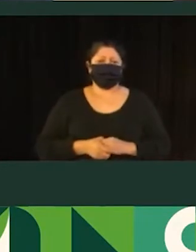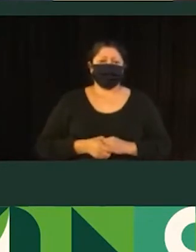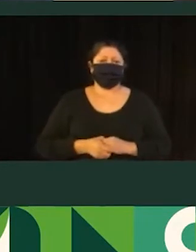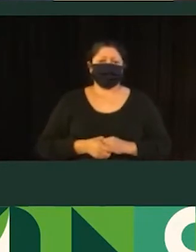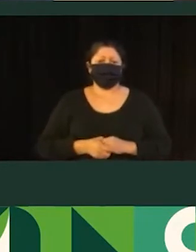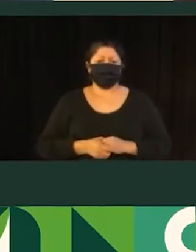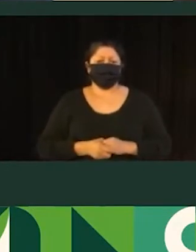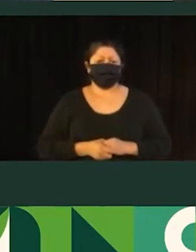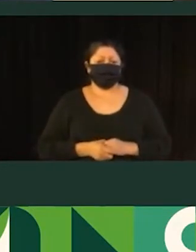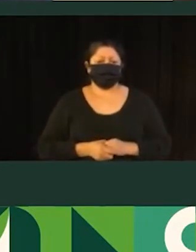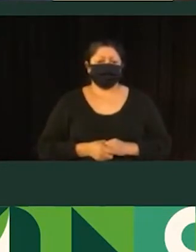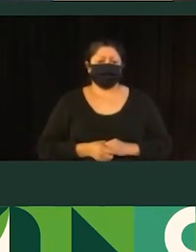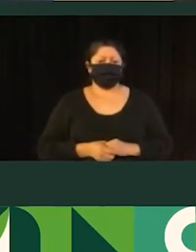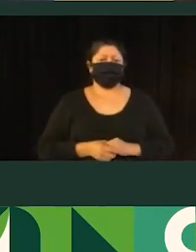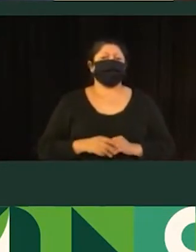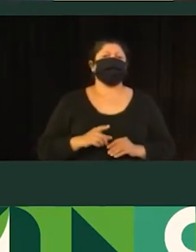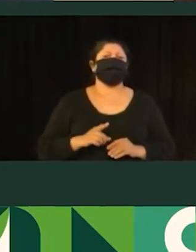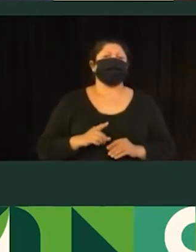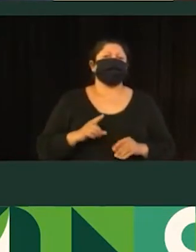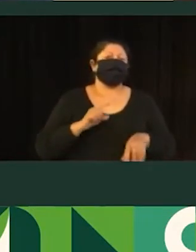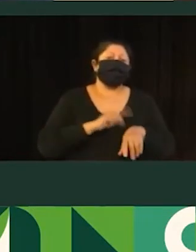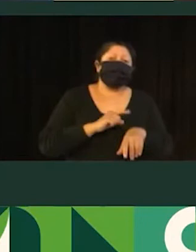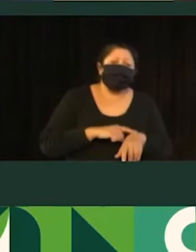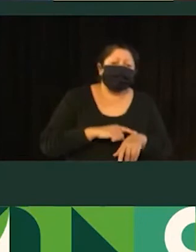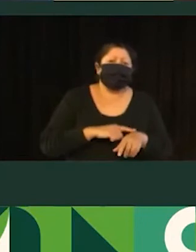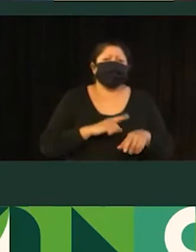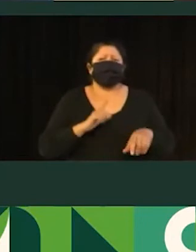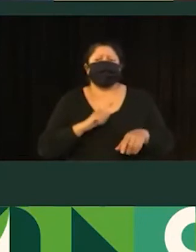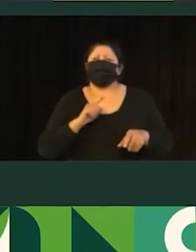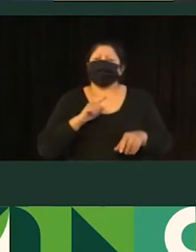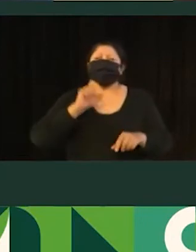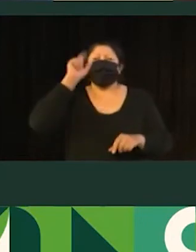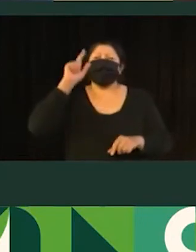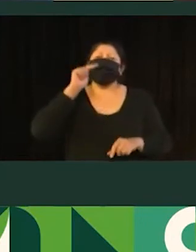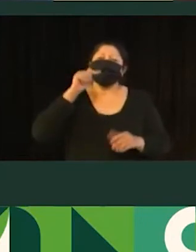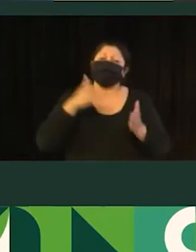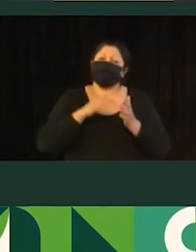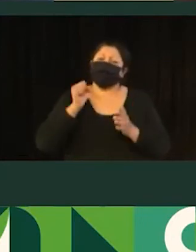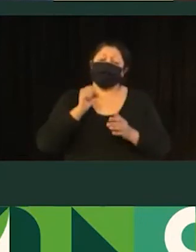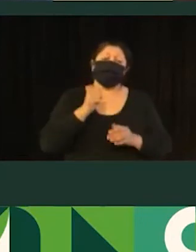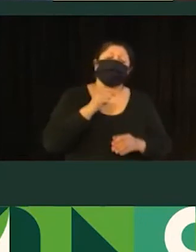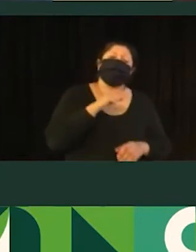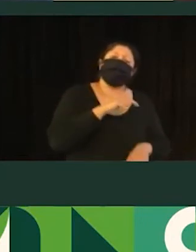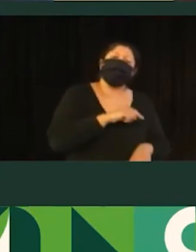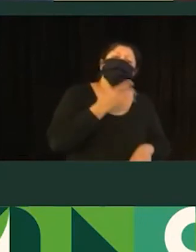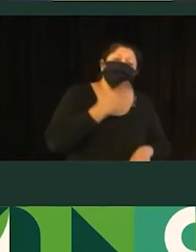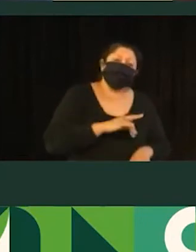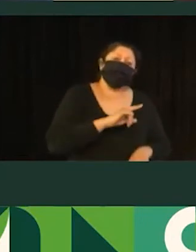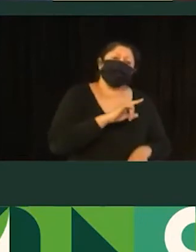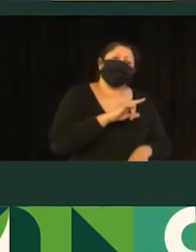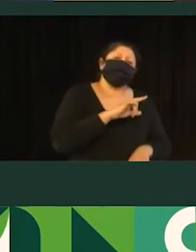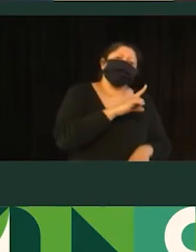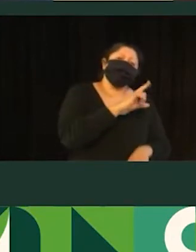Então, a gente consegue ter a caracterização horária, vendo o pico ali das 7 às 8 da manhã e o pico das 18 às 19 de